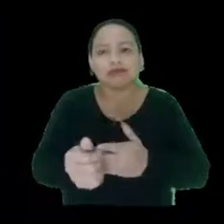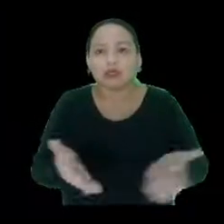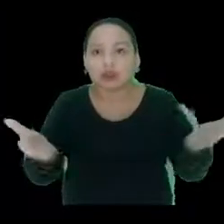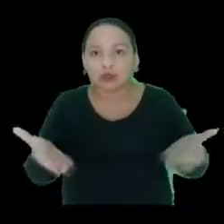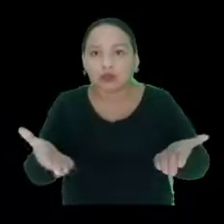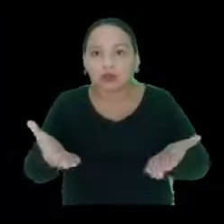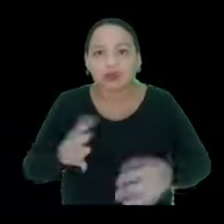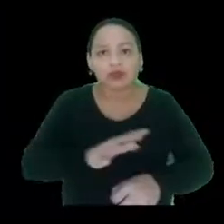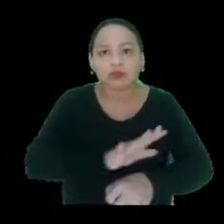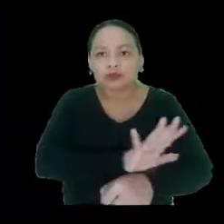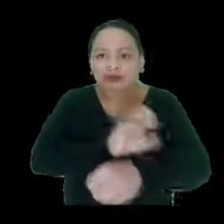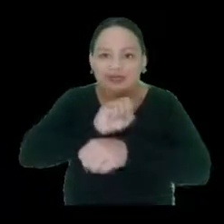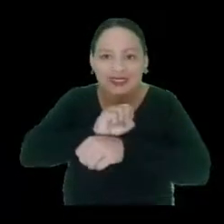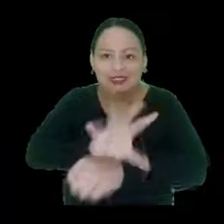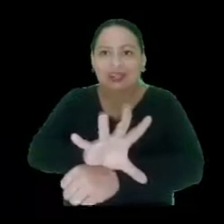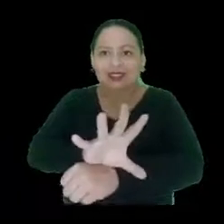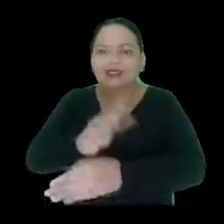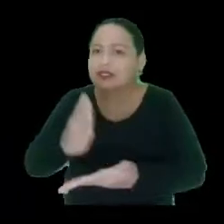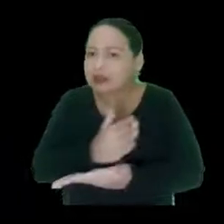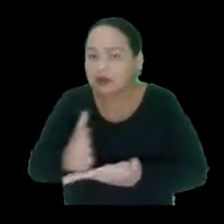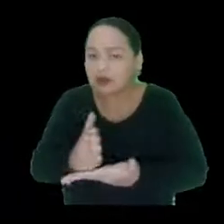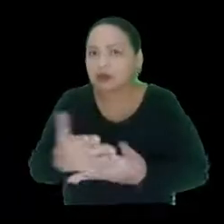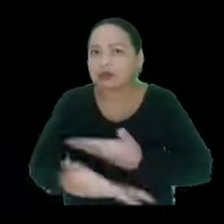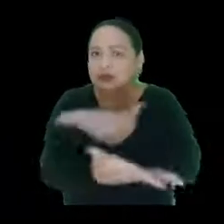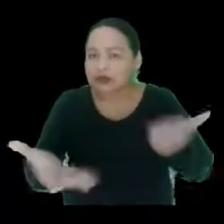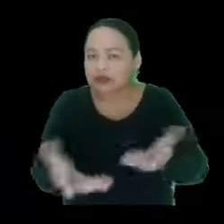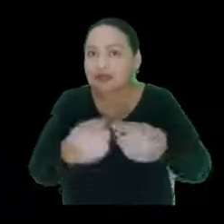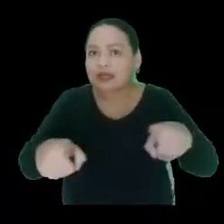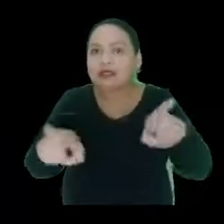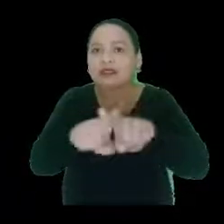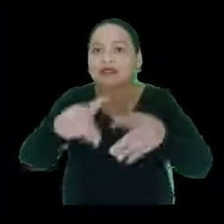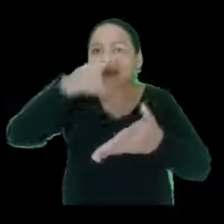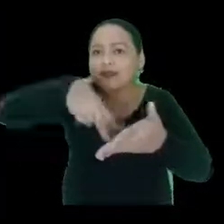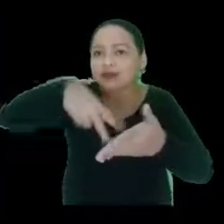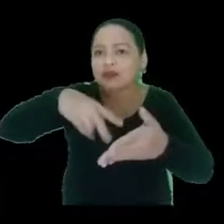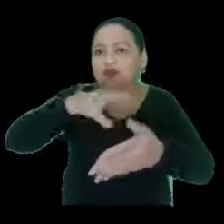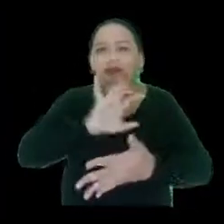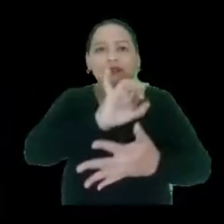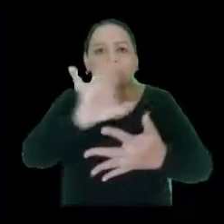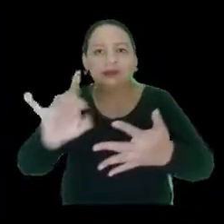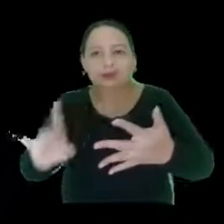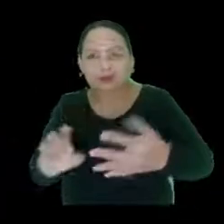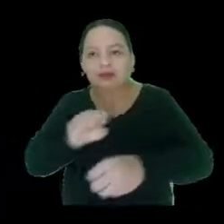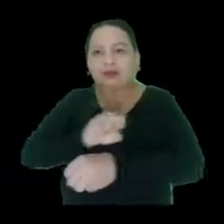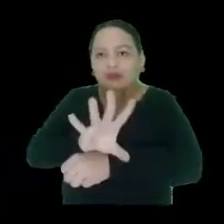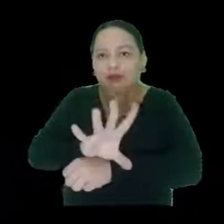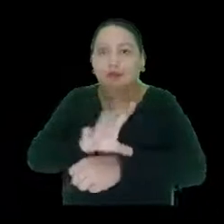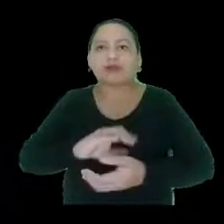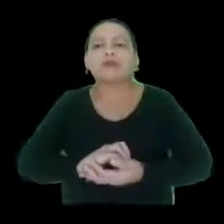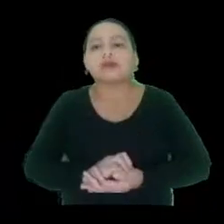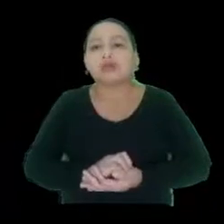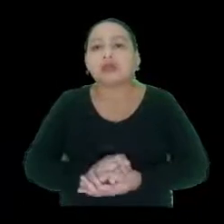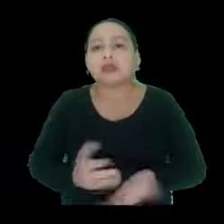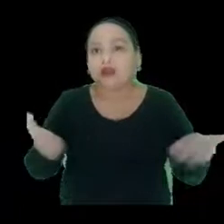Então, eu vou estar apresentando alguns slides, mas eu vou fazer a leitura do que tiver escrito em cada slide,